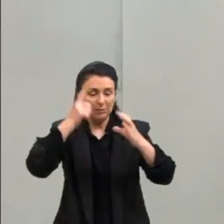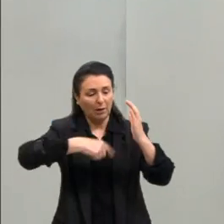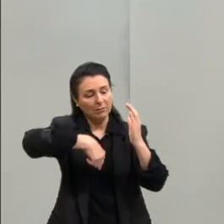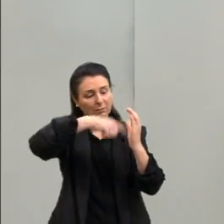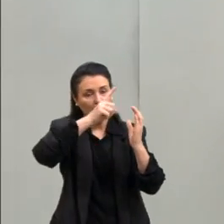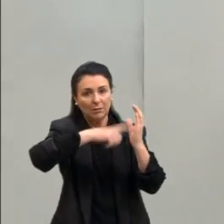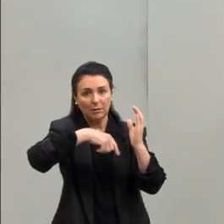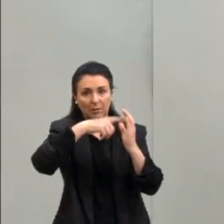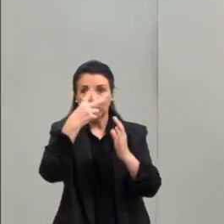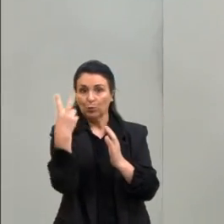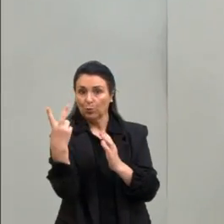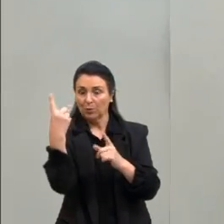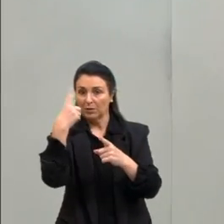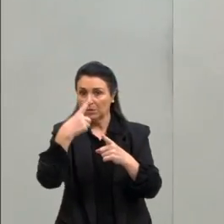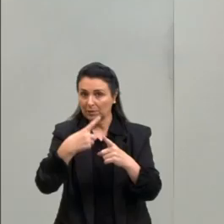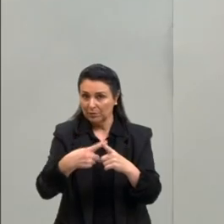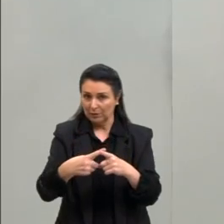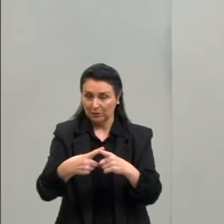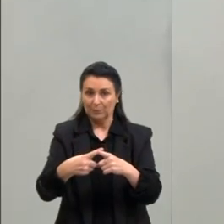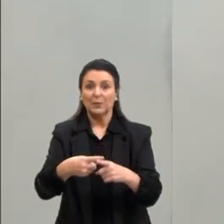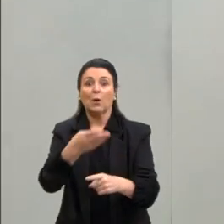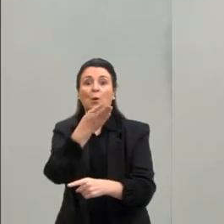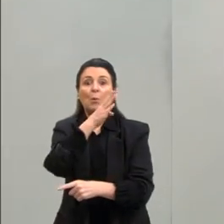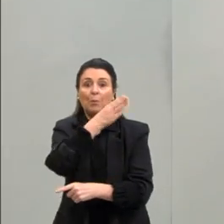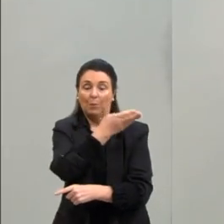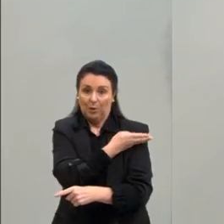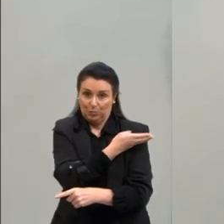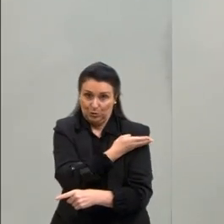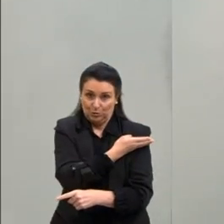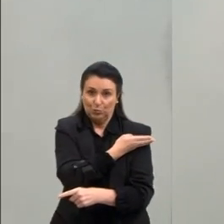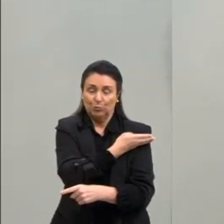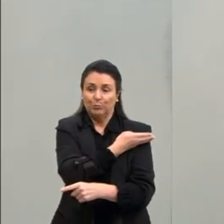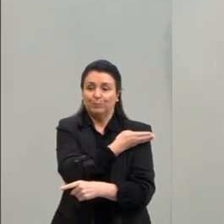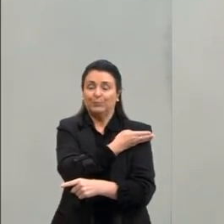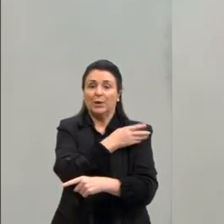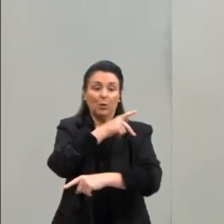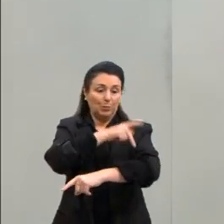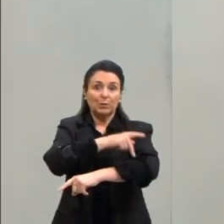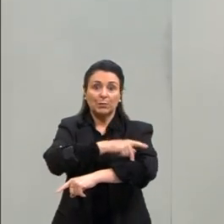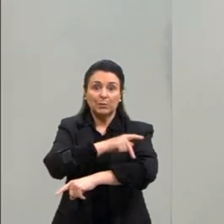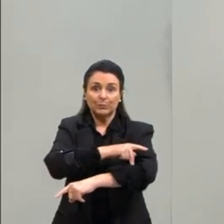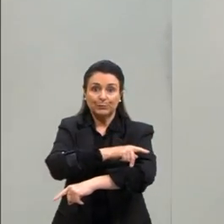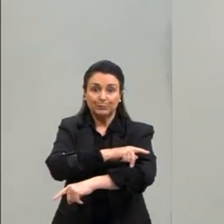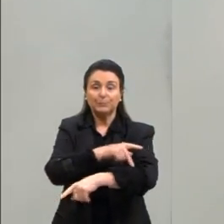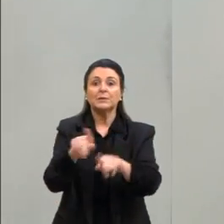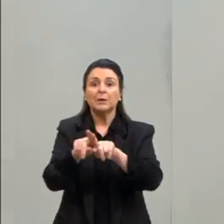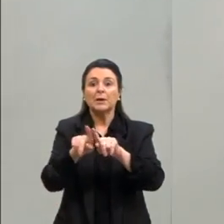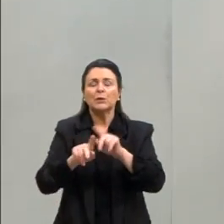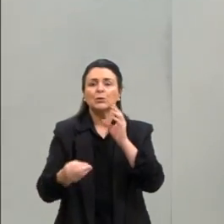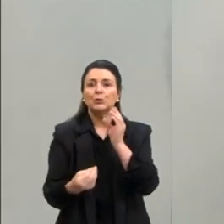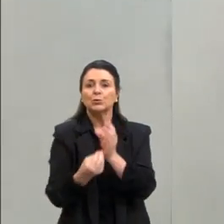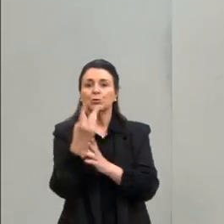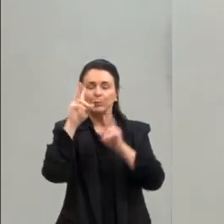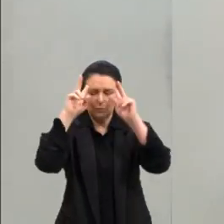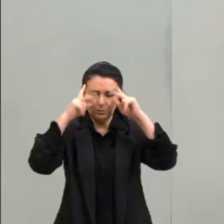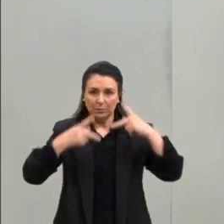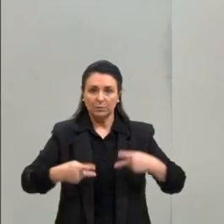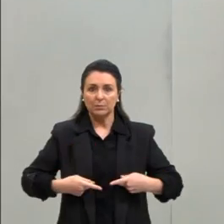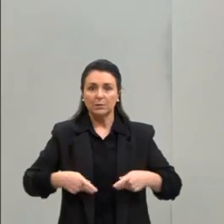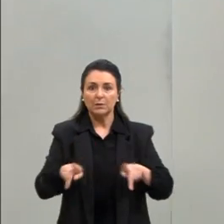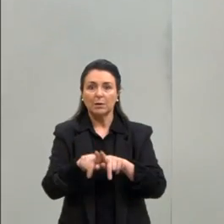dois momentos. Período Paleolítico, primeiro, o período mais longo da história, desde o surgimento da humanidade, período